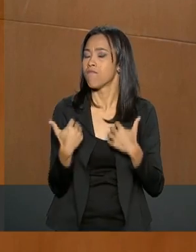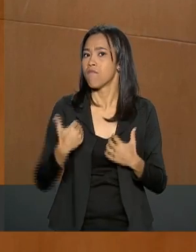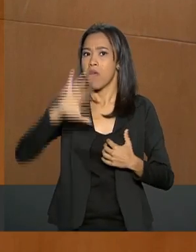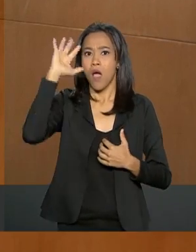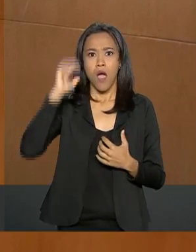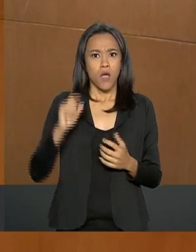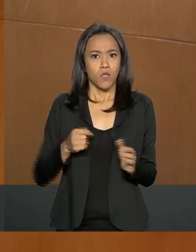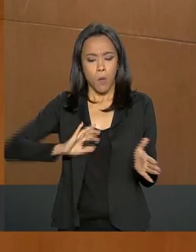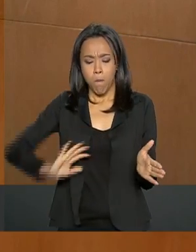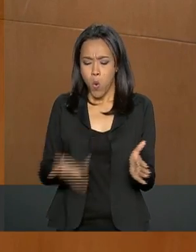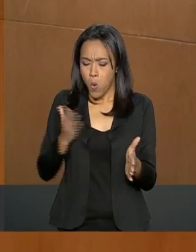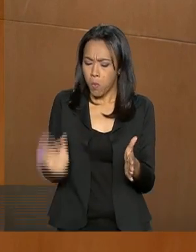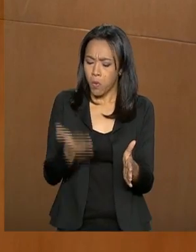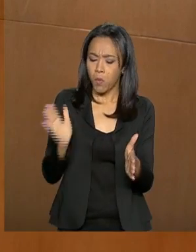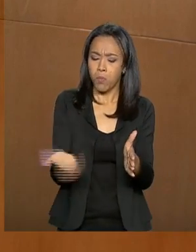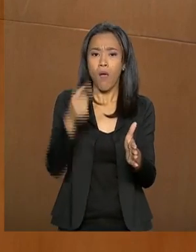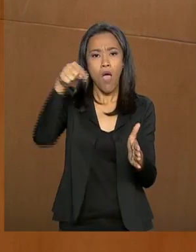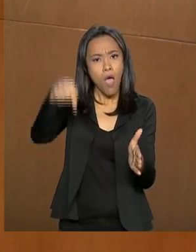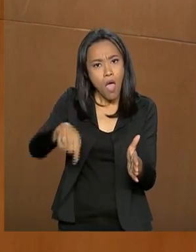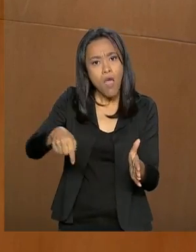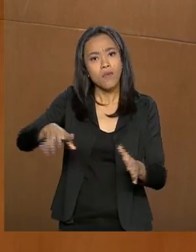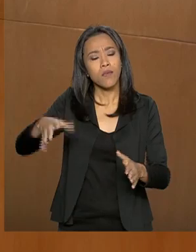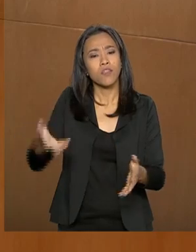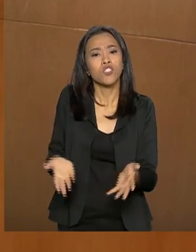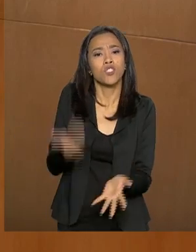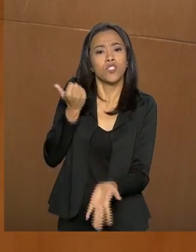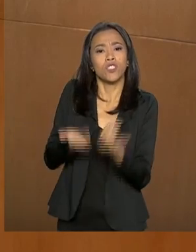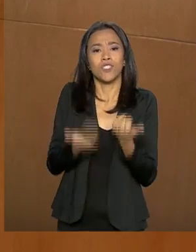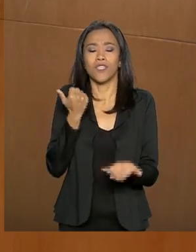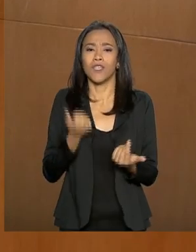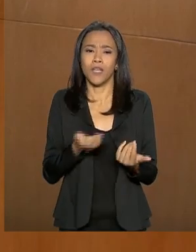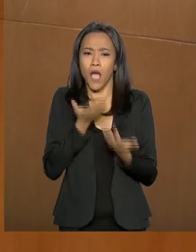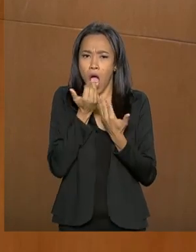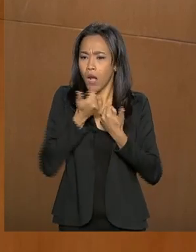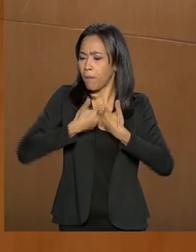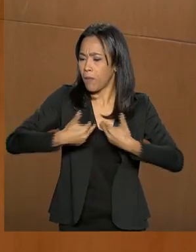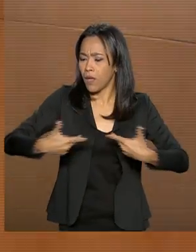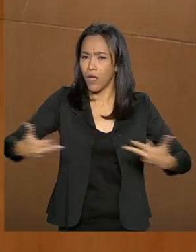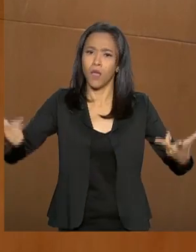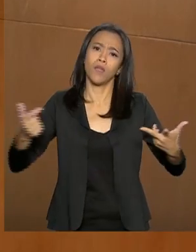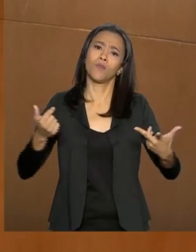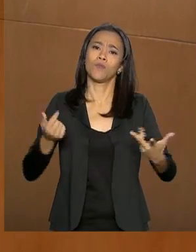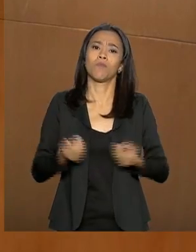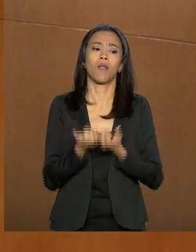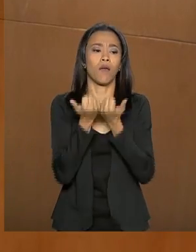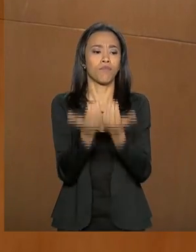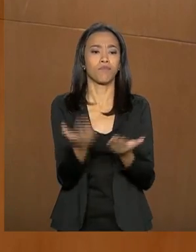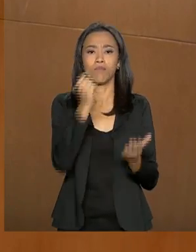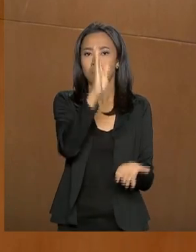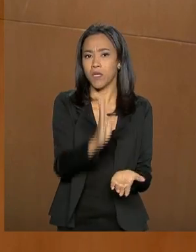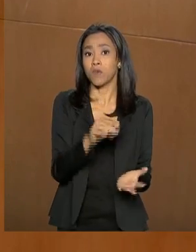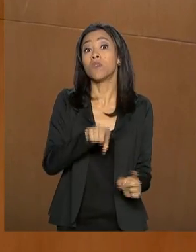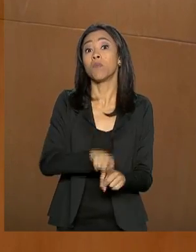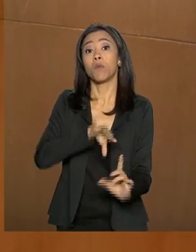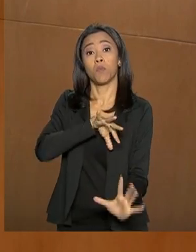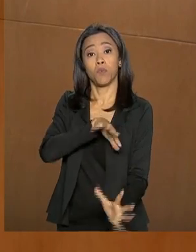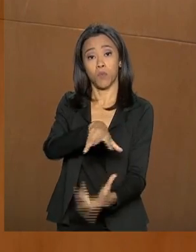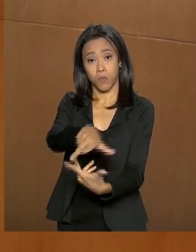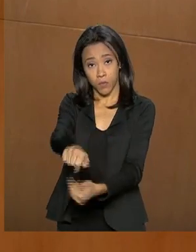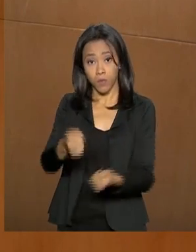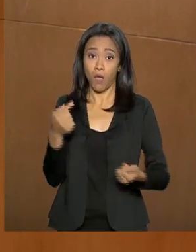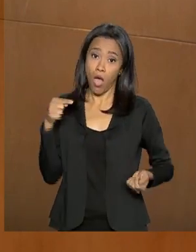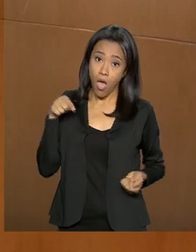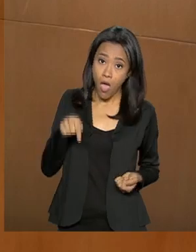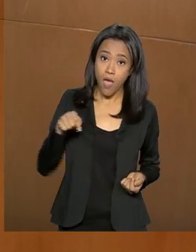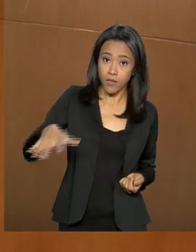país. É o bioma de onde saem todas as riquezas, todos os alimentos para alimentar o Brasil e o mundo. E ele é que